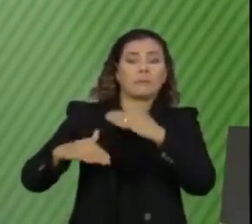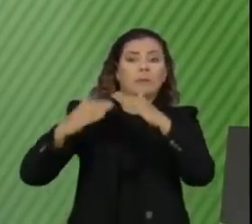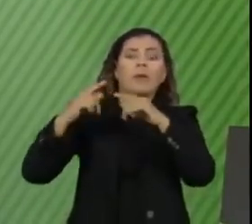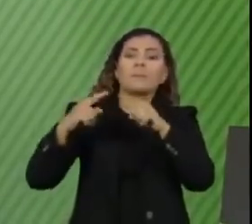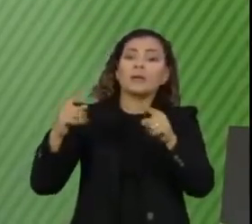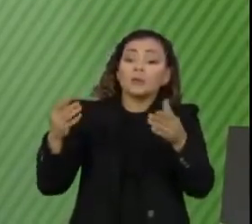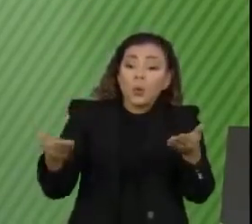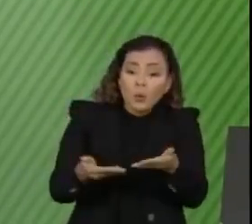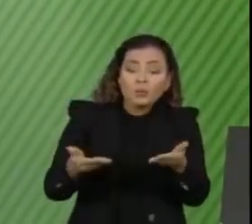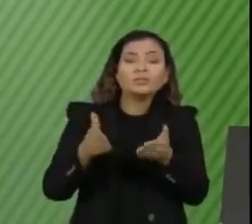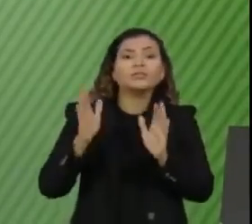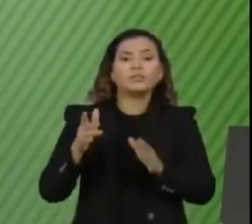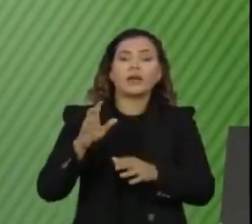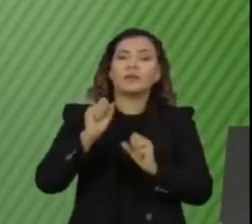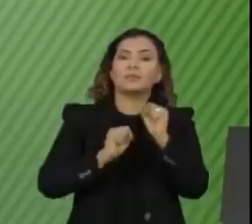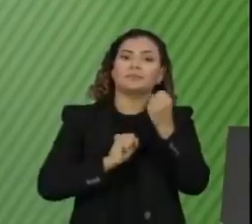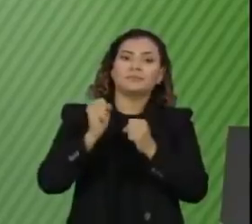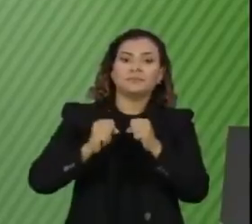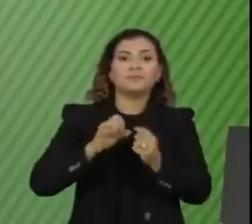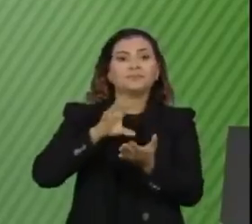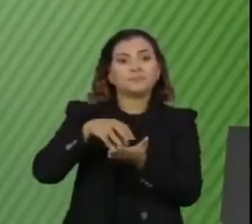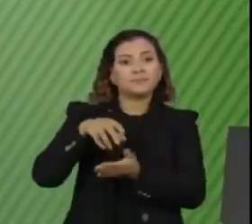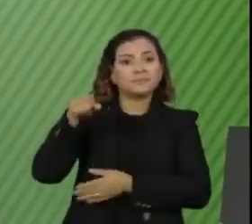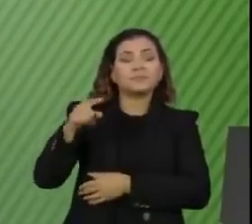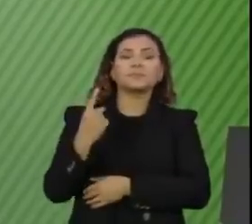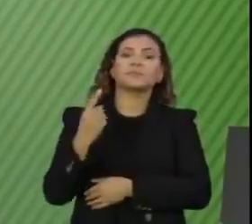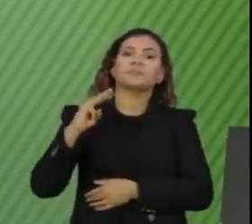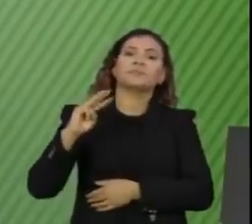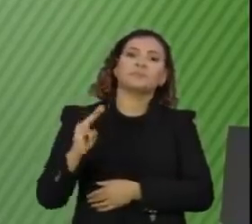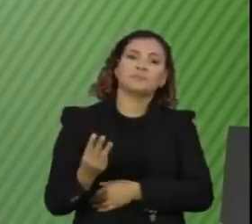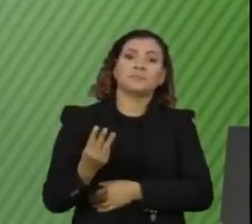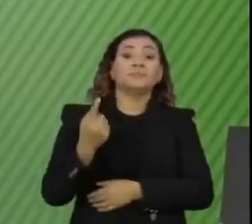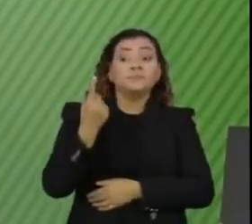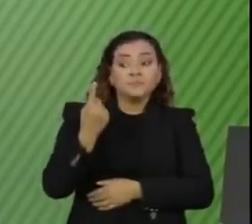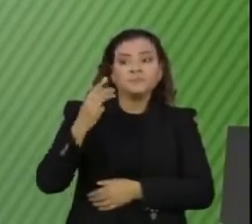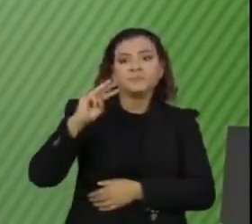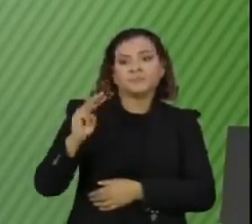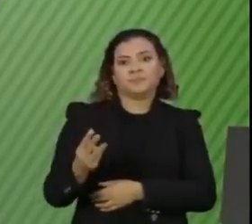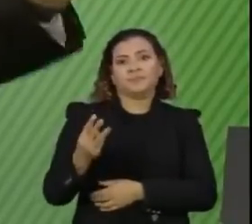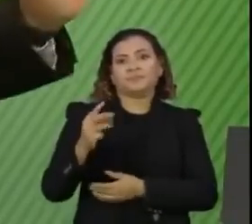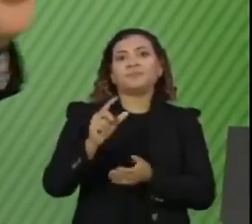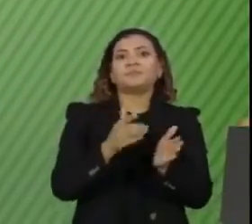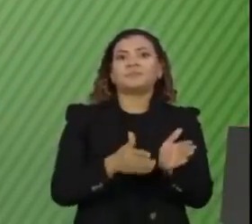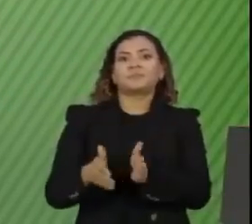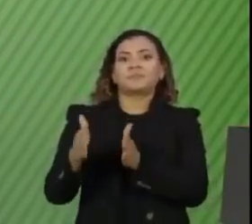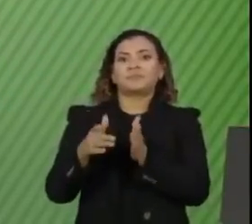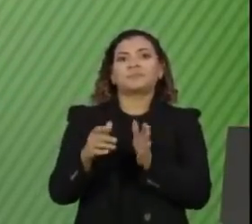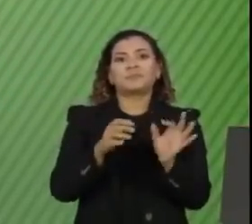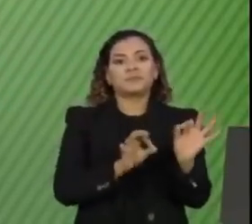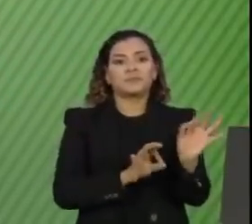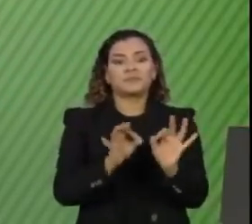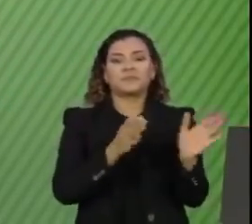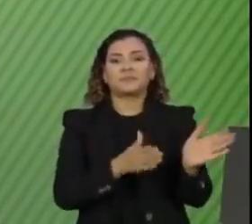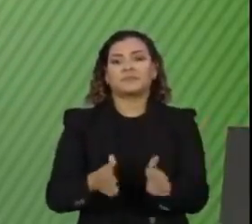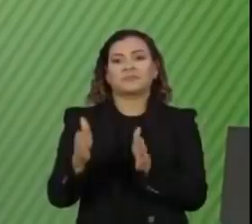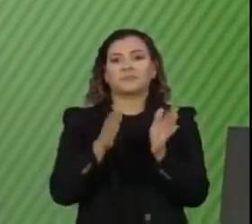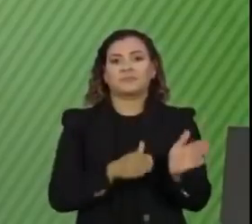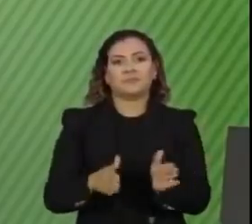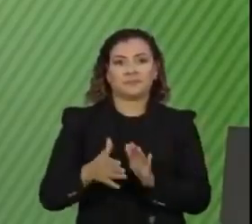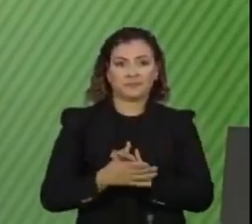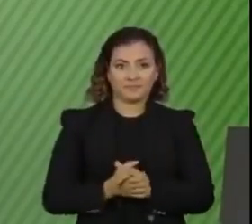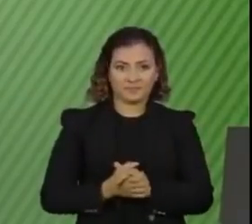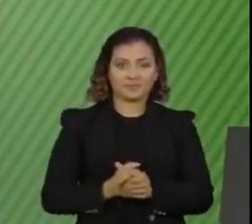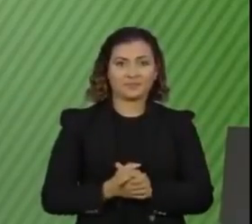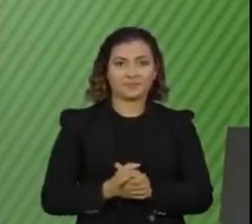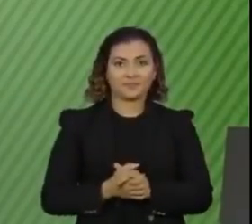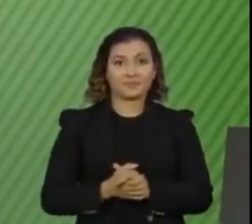existem hoje, lá na nossa fábrica, um milhão, minimamente um milhão de doses em processamento. Até